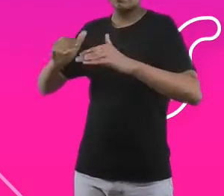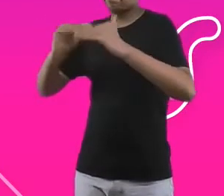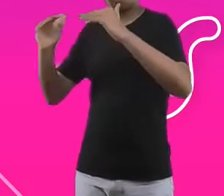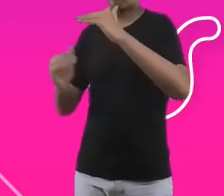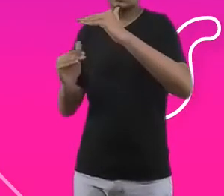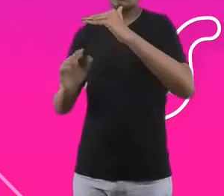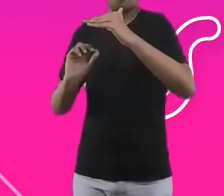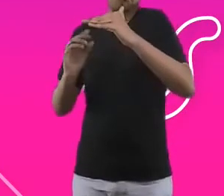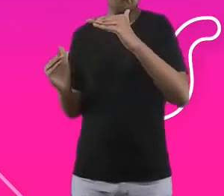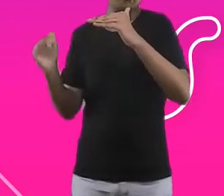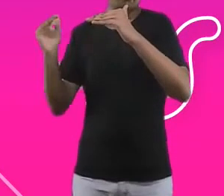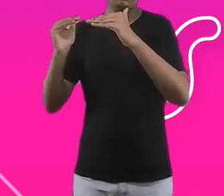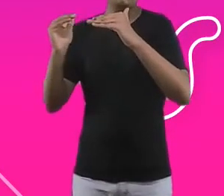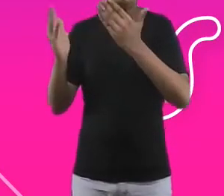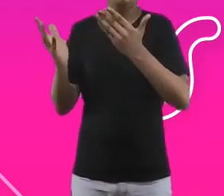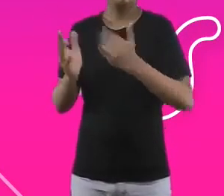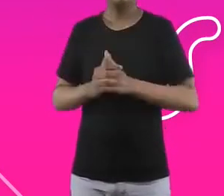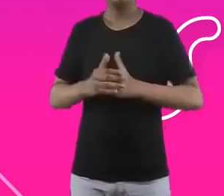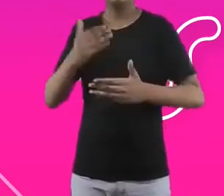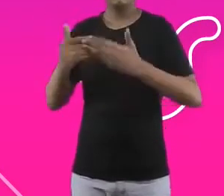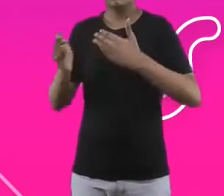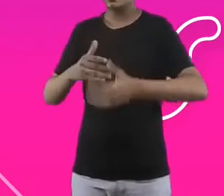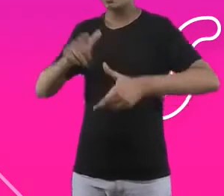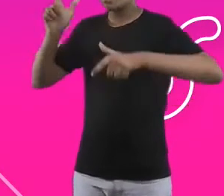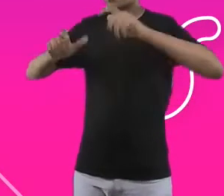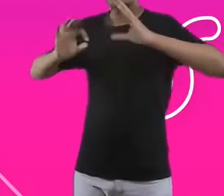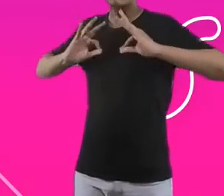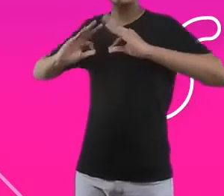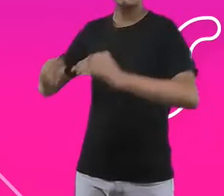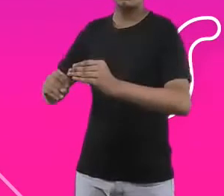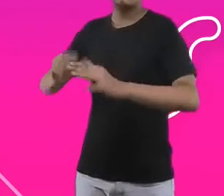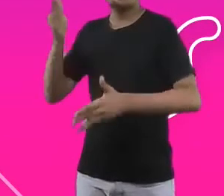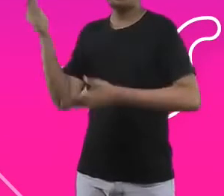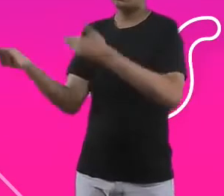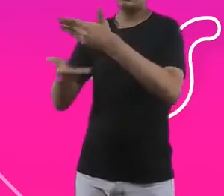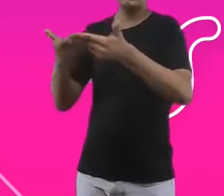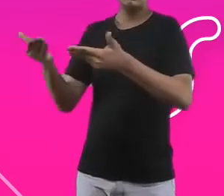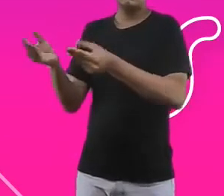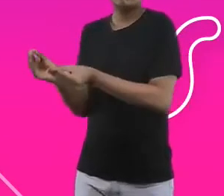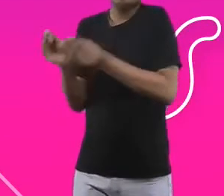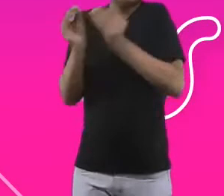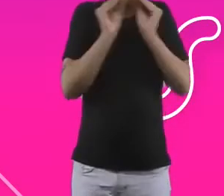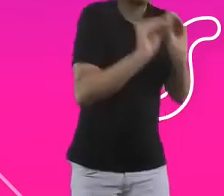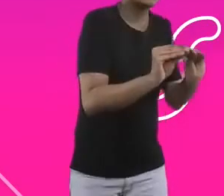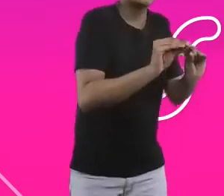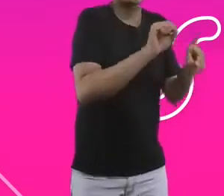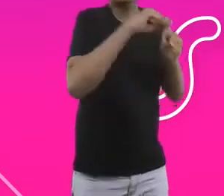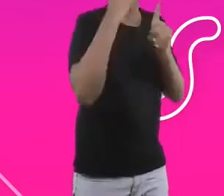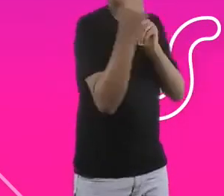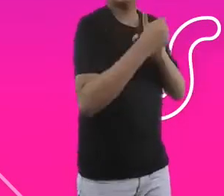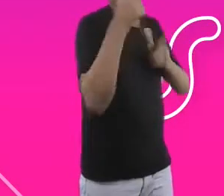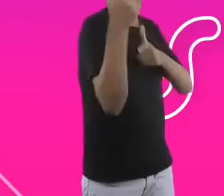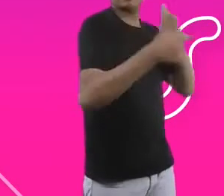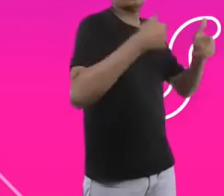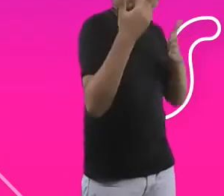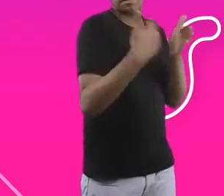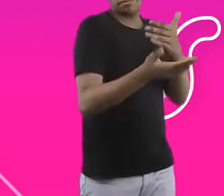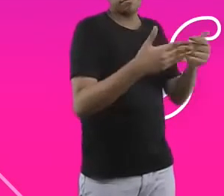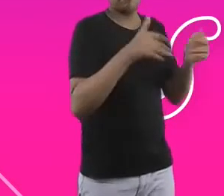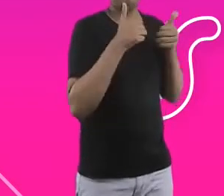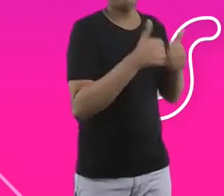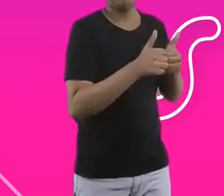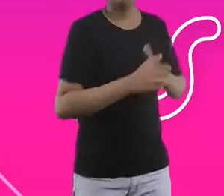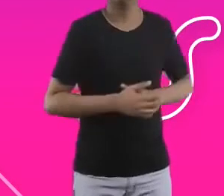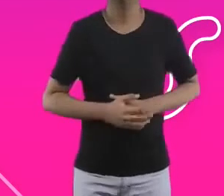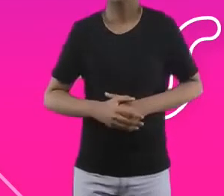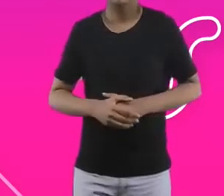a disponibilidade desse recurso para todo mundo e envolvendo mais elos da sociedade. Isso é muito importante. Como a Ambev, a gente também apoiou muito em